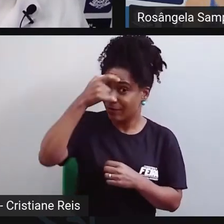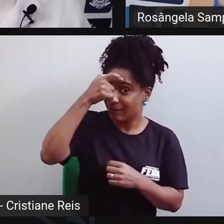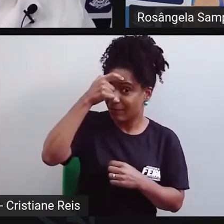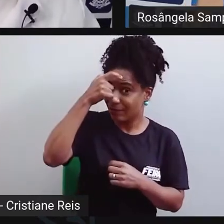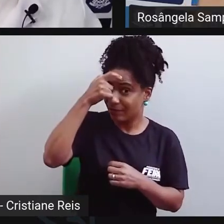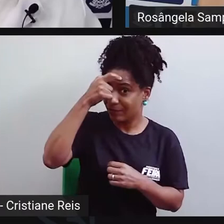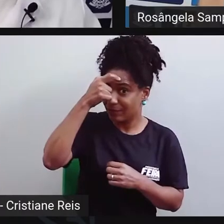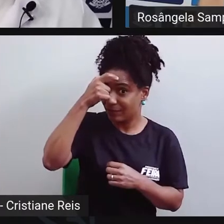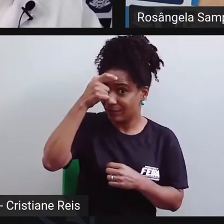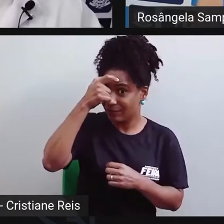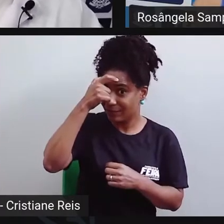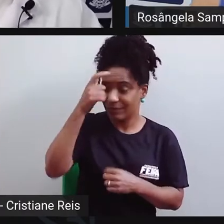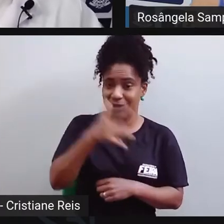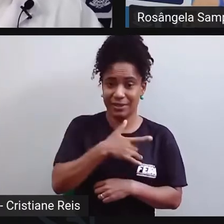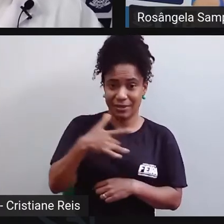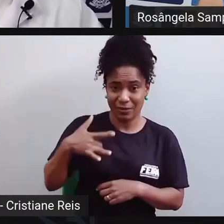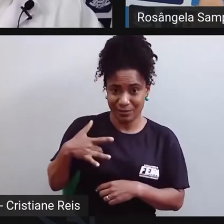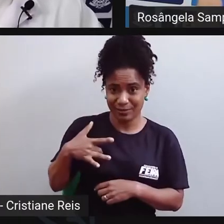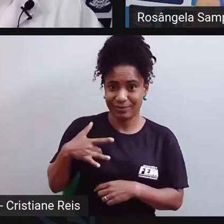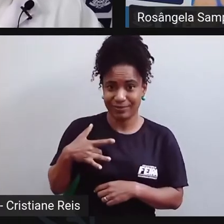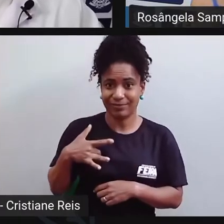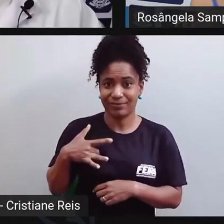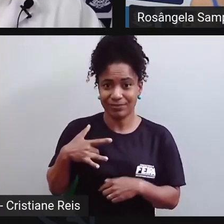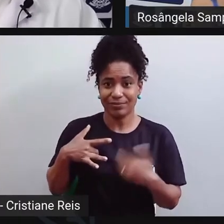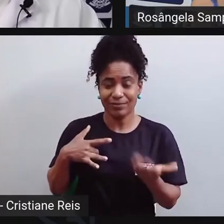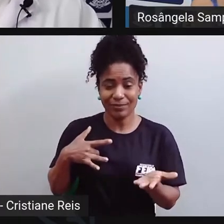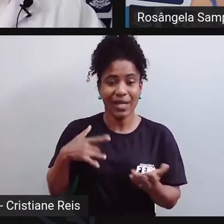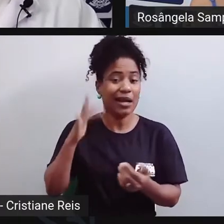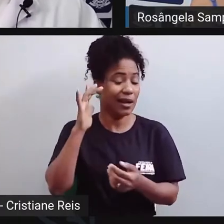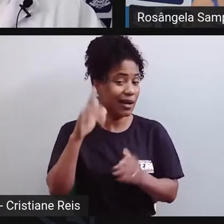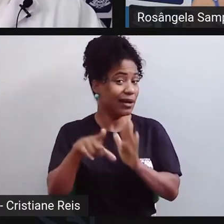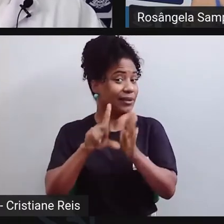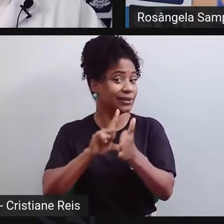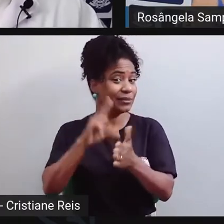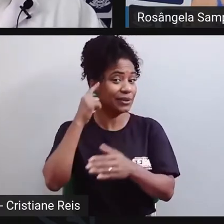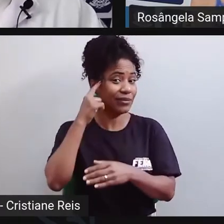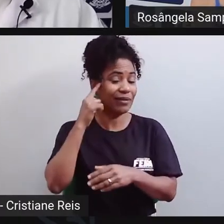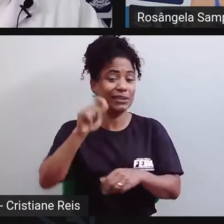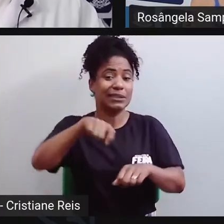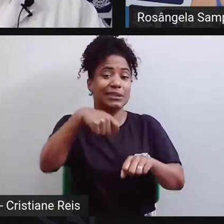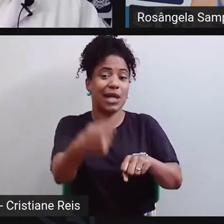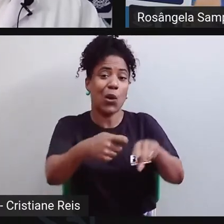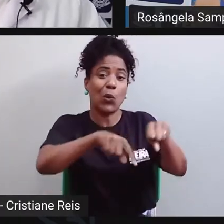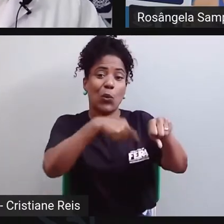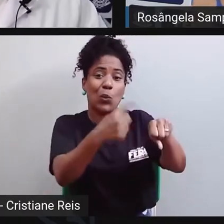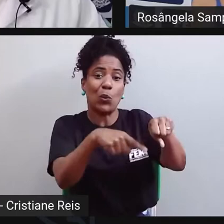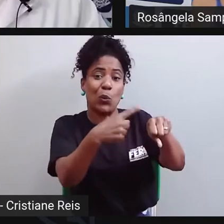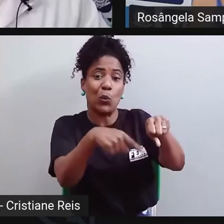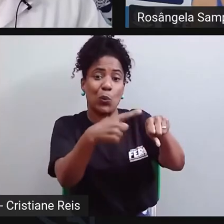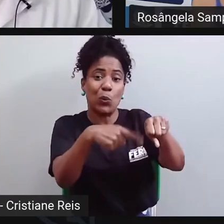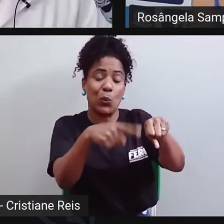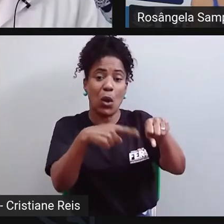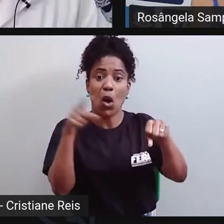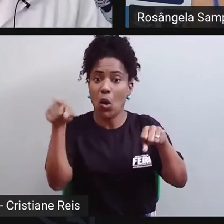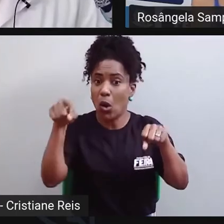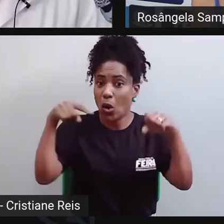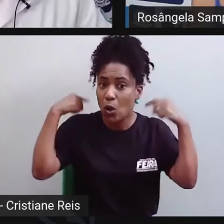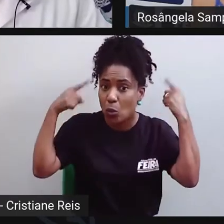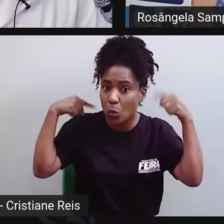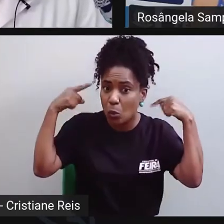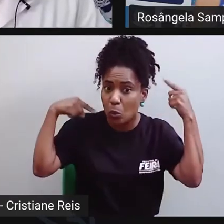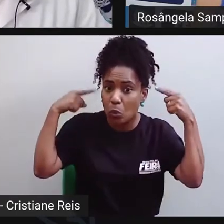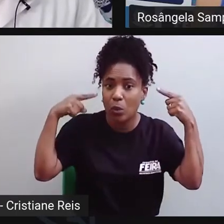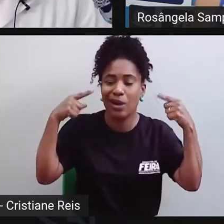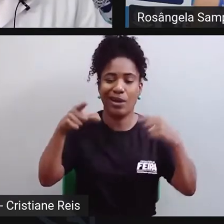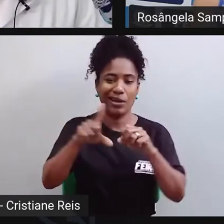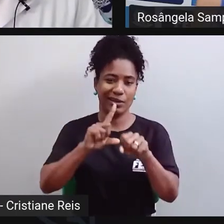consideramos a saúde mental, que antes era visto pela loucura, né? Essa palavra tão carregada de preconceito